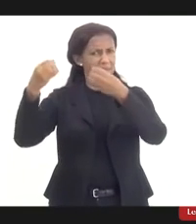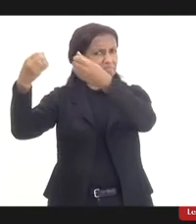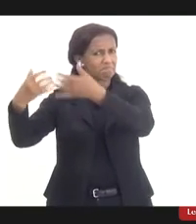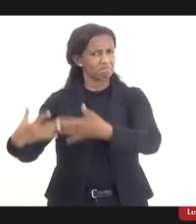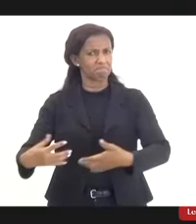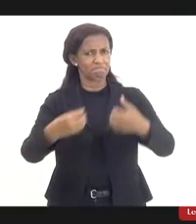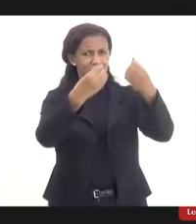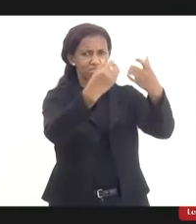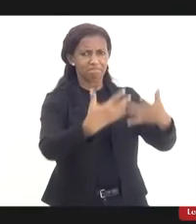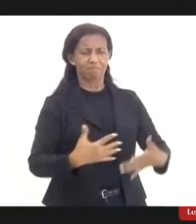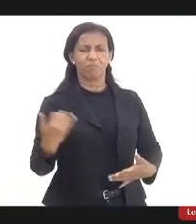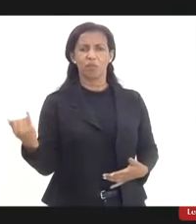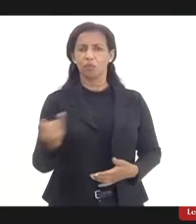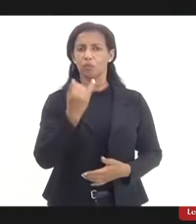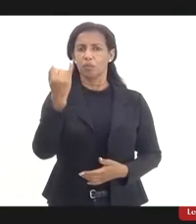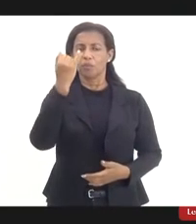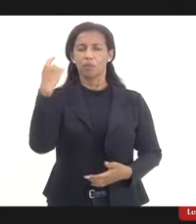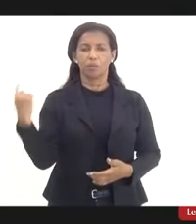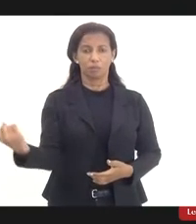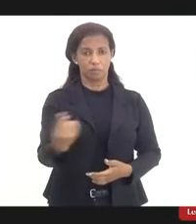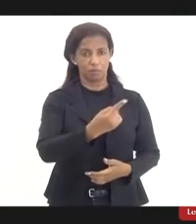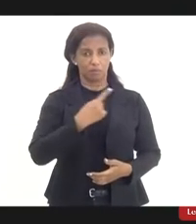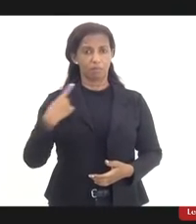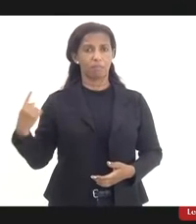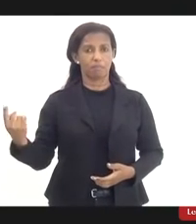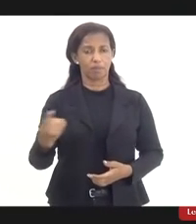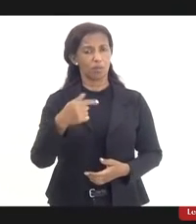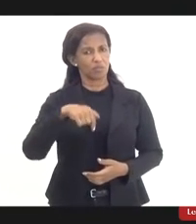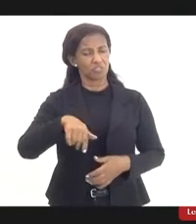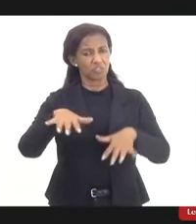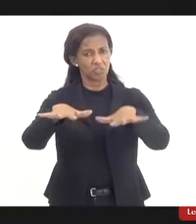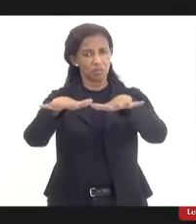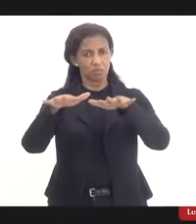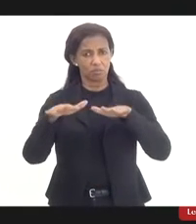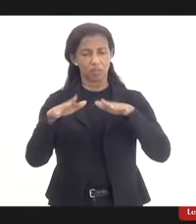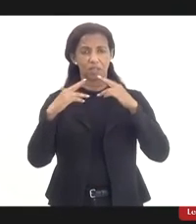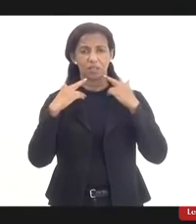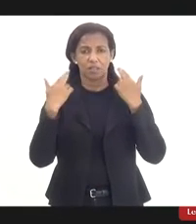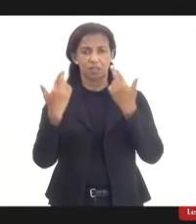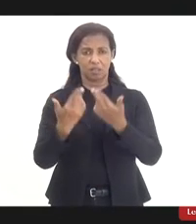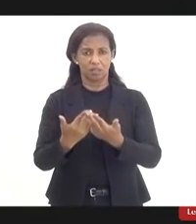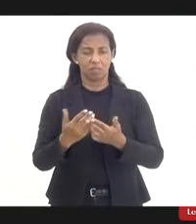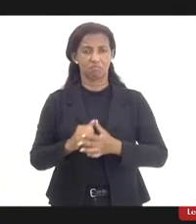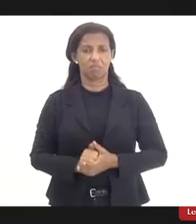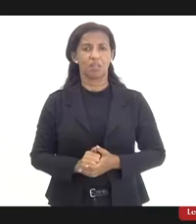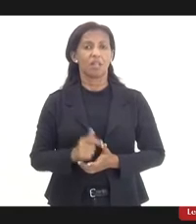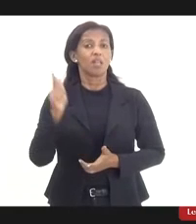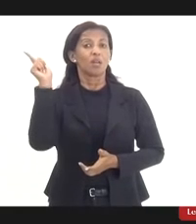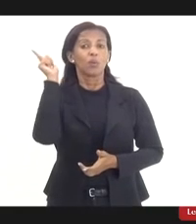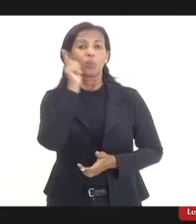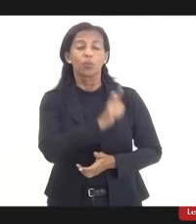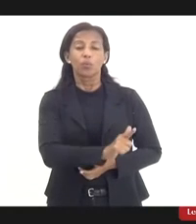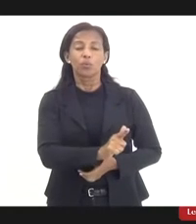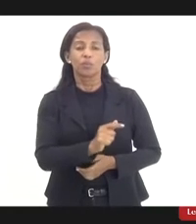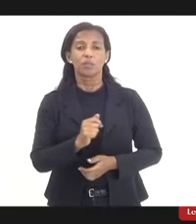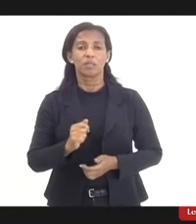importantíssimo para todos nós que estamos nessa audiência. e adquirir muito